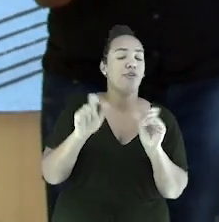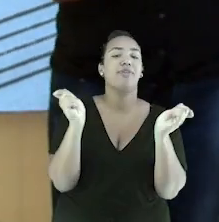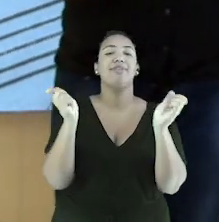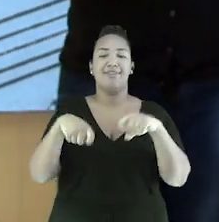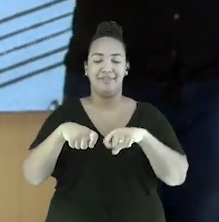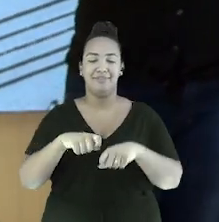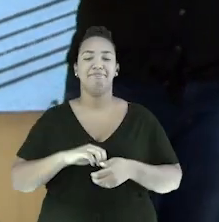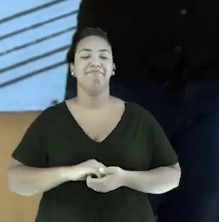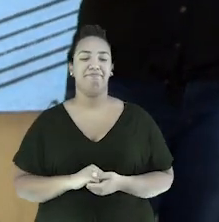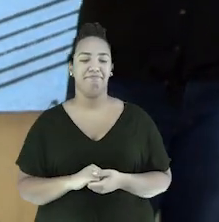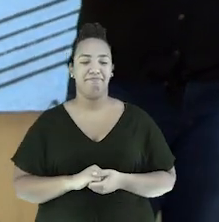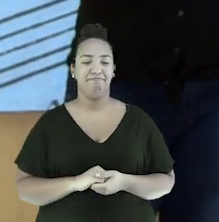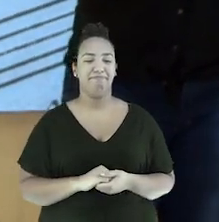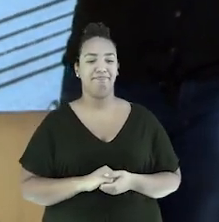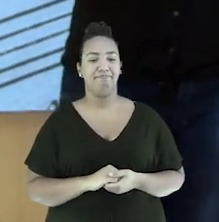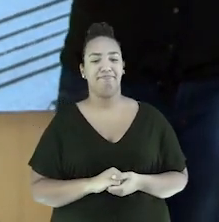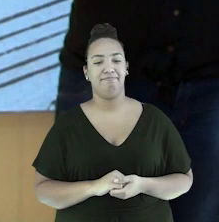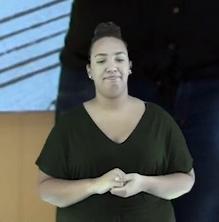pode aproveitar.